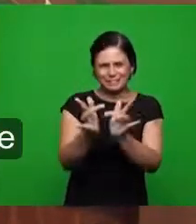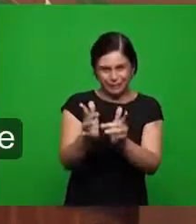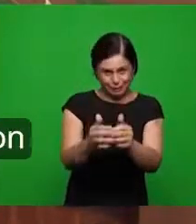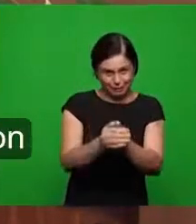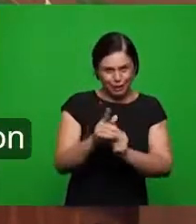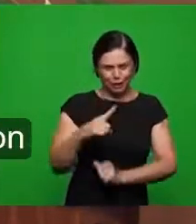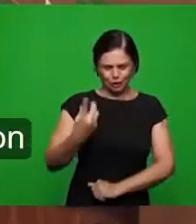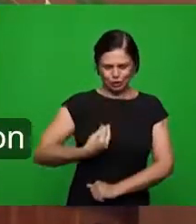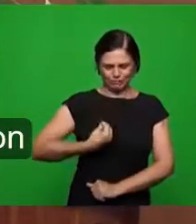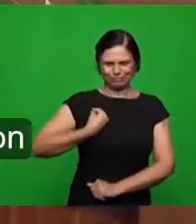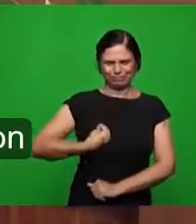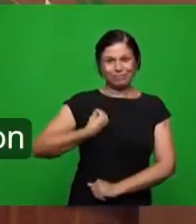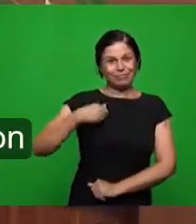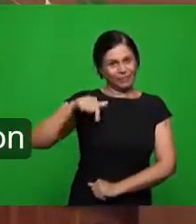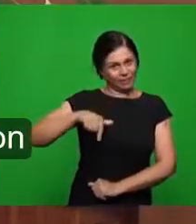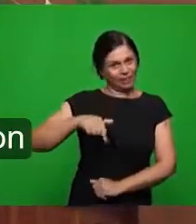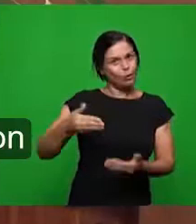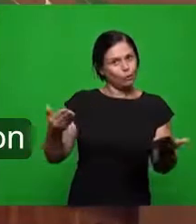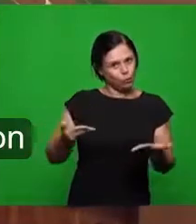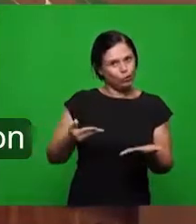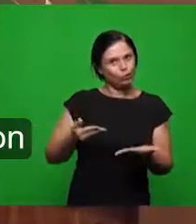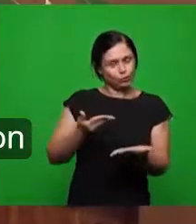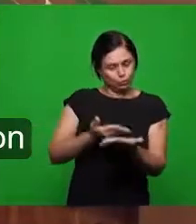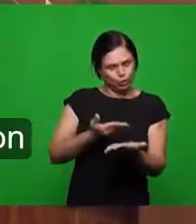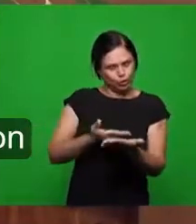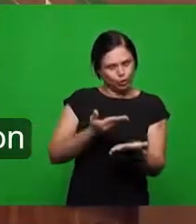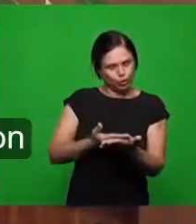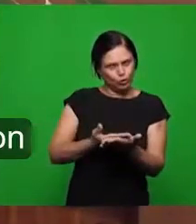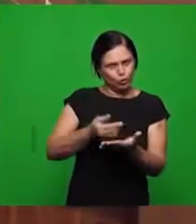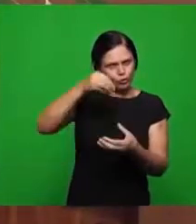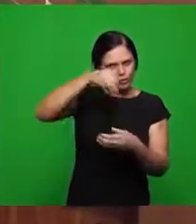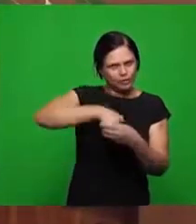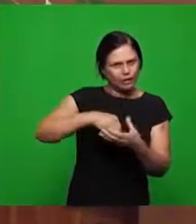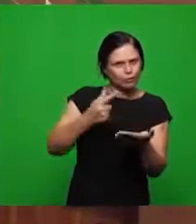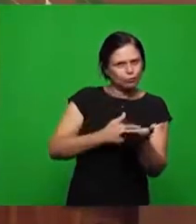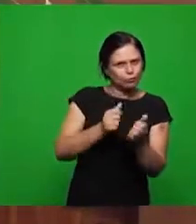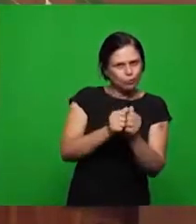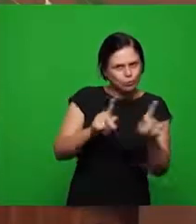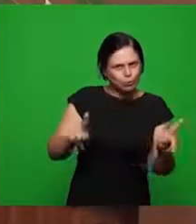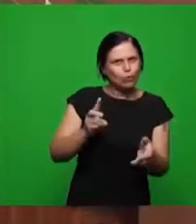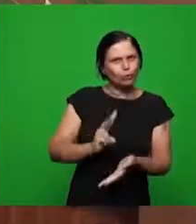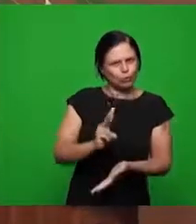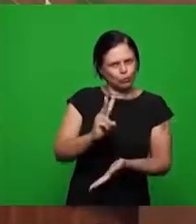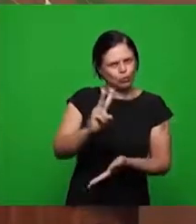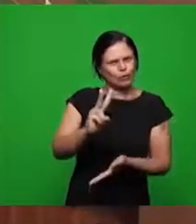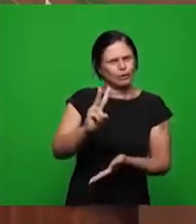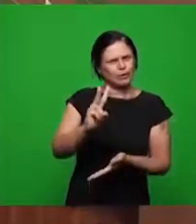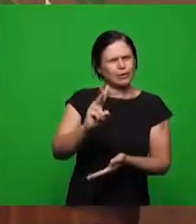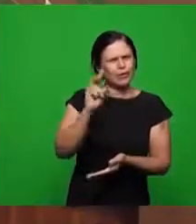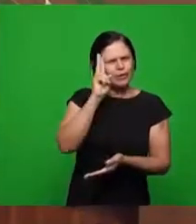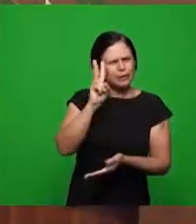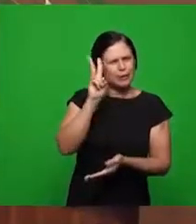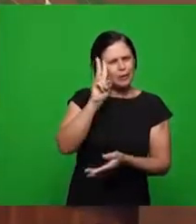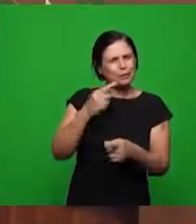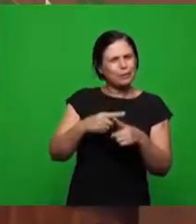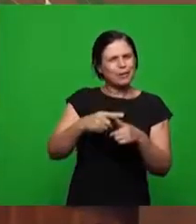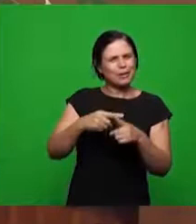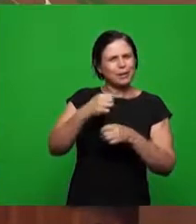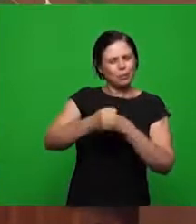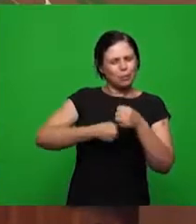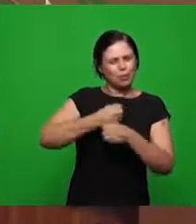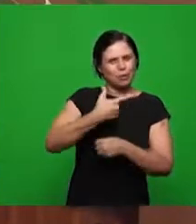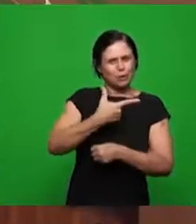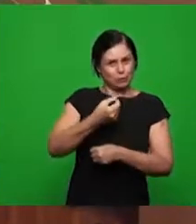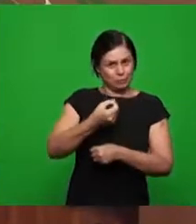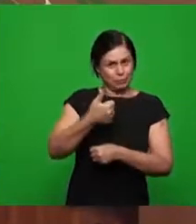Estamos aqui em continuidade ao estudo no livro de Apocalipse desse ano que o Senhor tem nos dado grandes bênçãos a